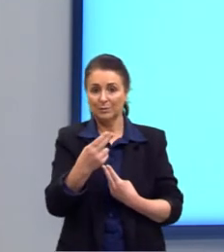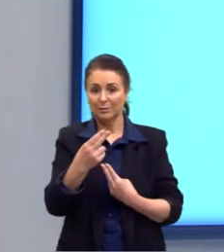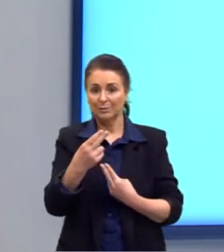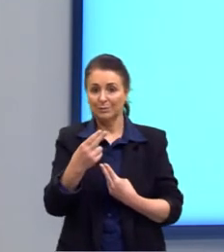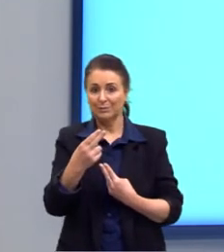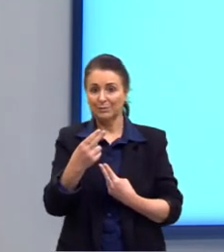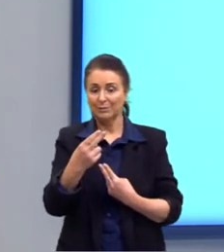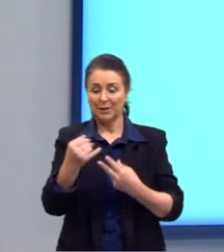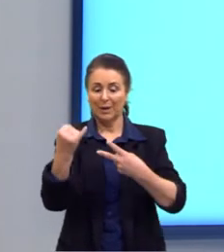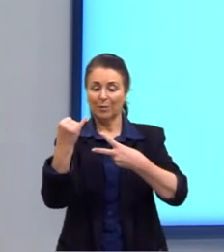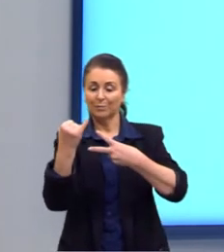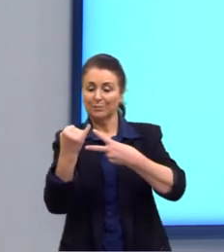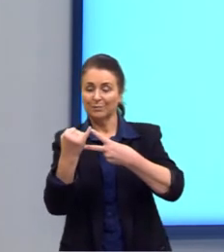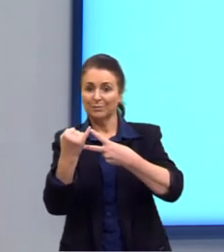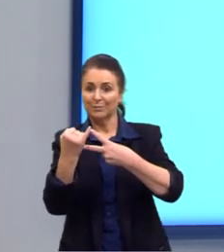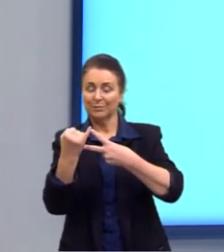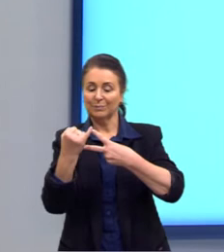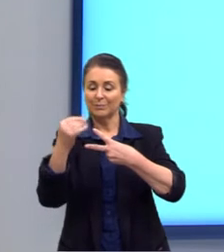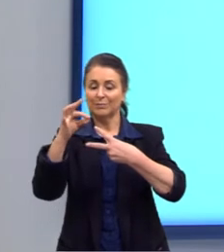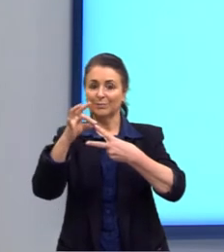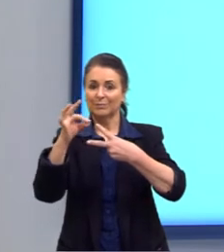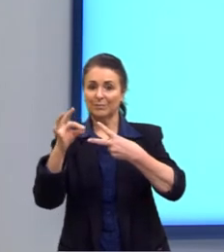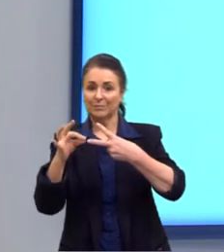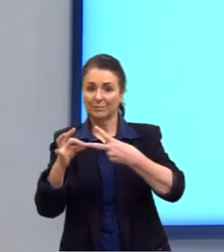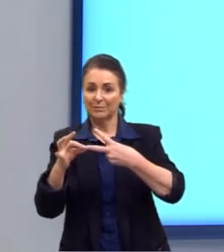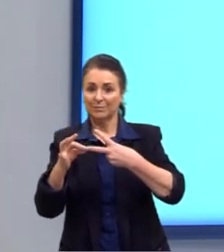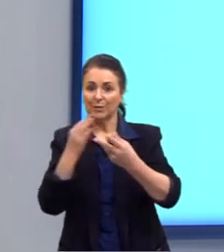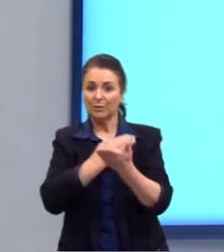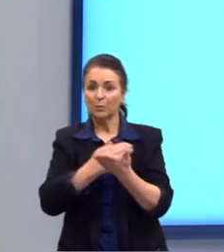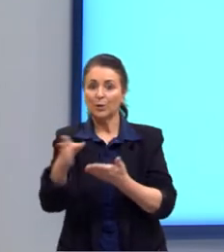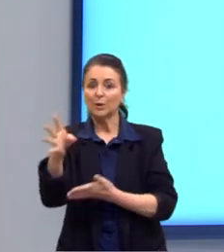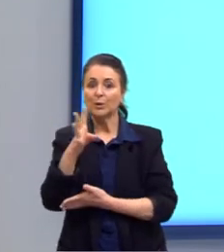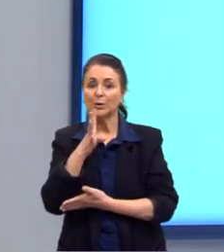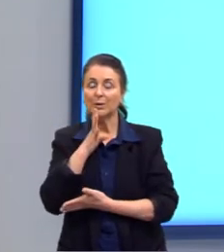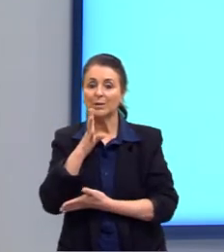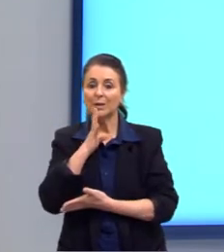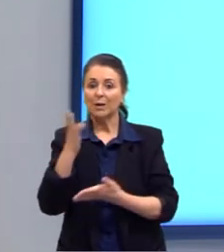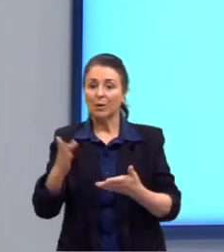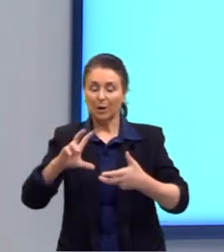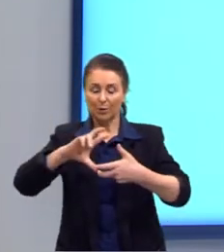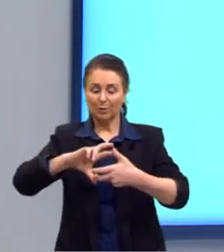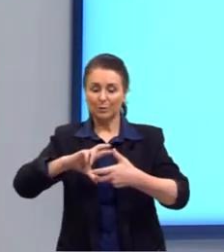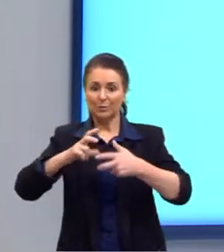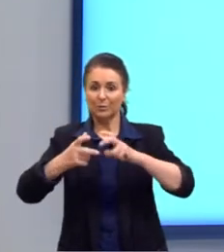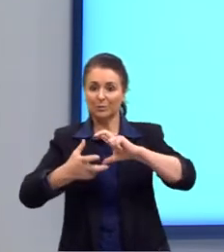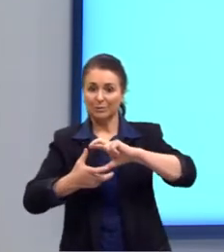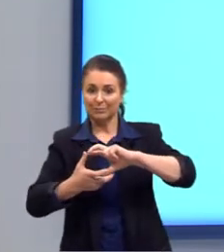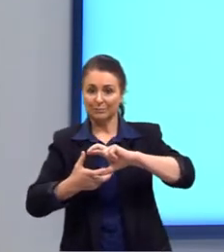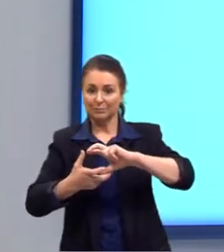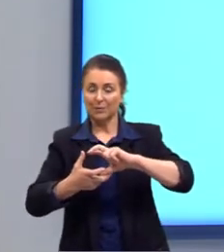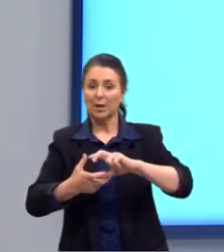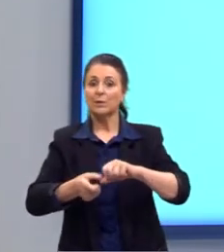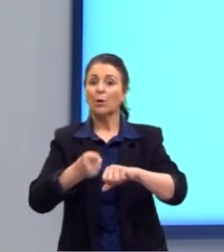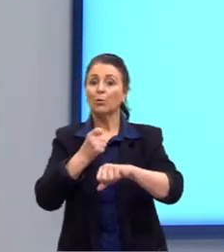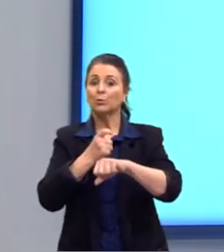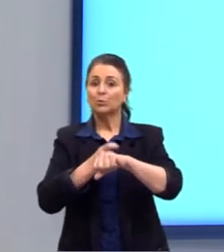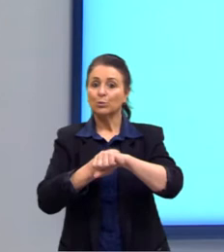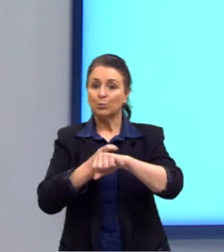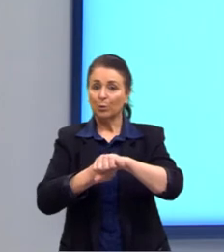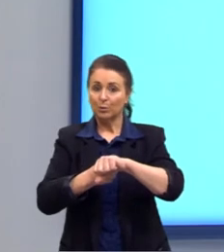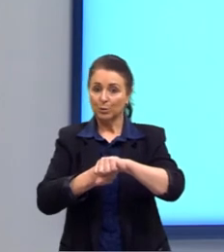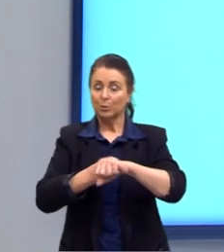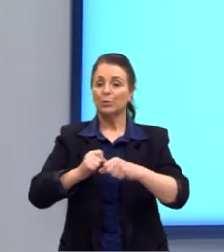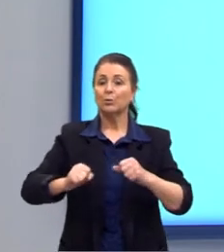Então, nós vamos iniciar aqui conhecendo, então, os poliedros. Eles são sólidos geométricos